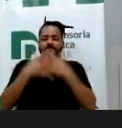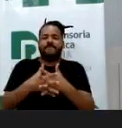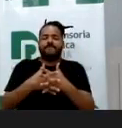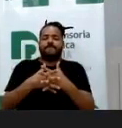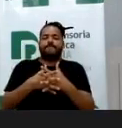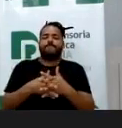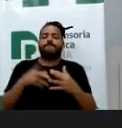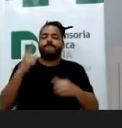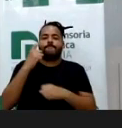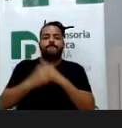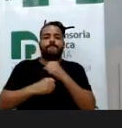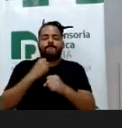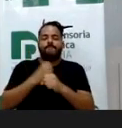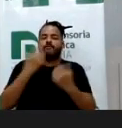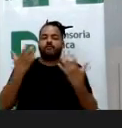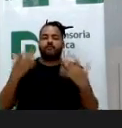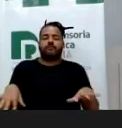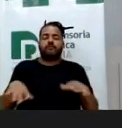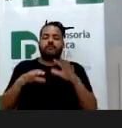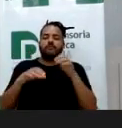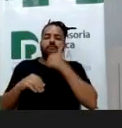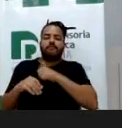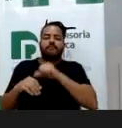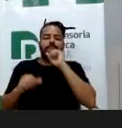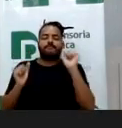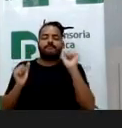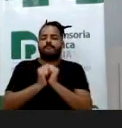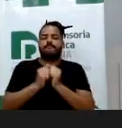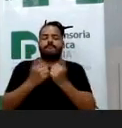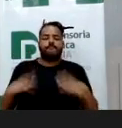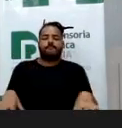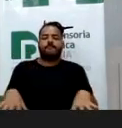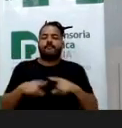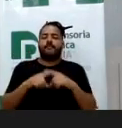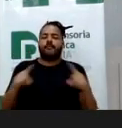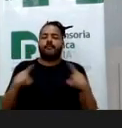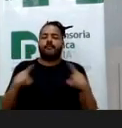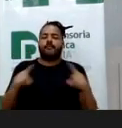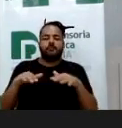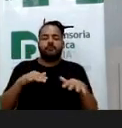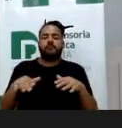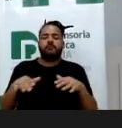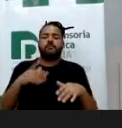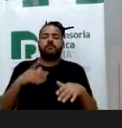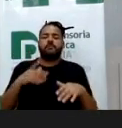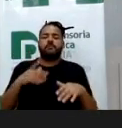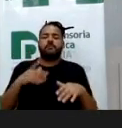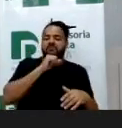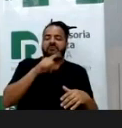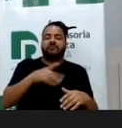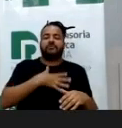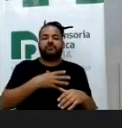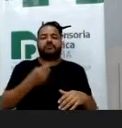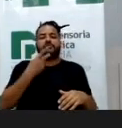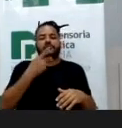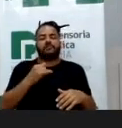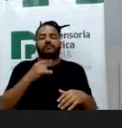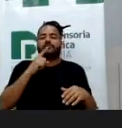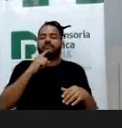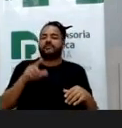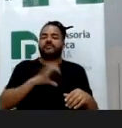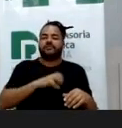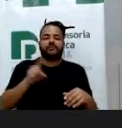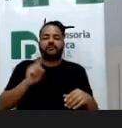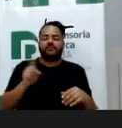sem querer ficar com a mãe, inicialmente, está nítido que ela está naquele movimento de se eu amo minha mãe eu não posso amar meu pai, se eu amo meu pai eu não posso amar minha mãe,